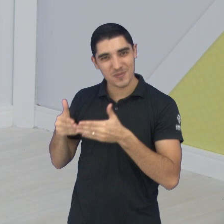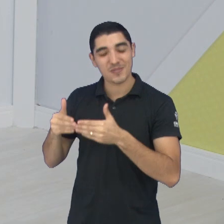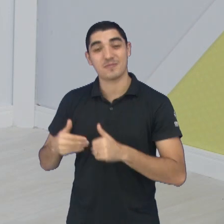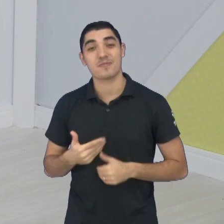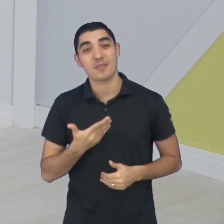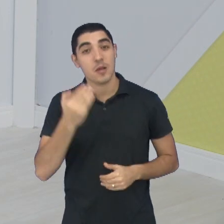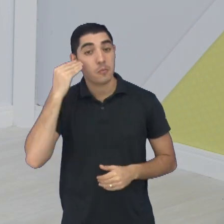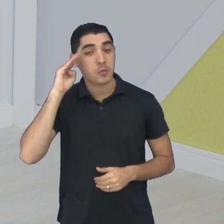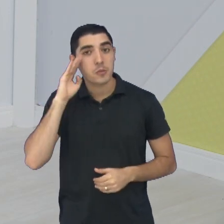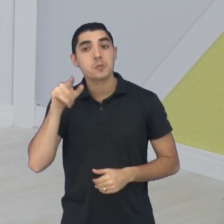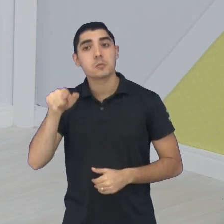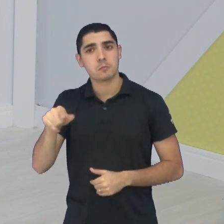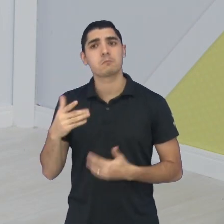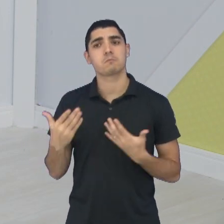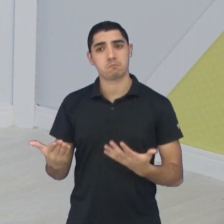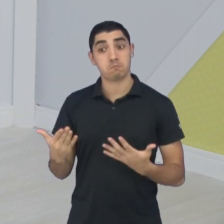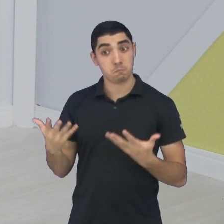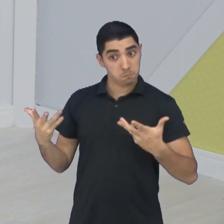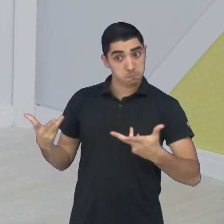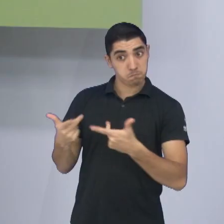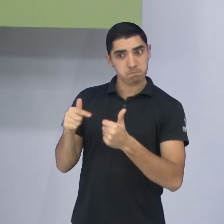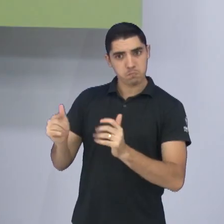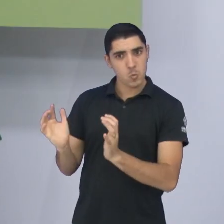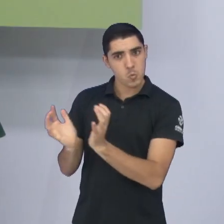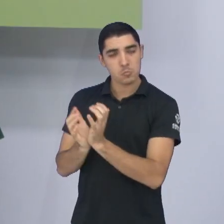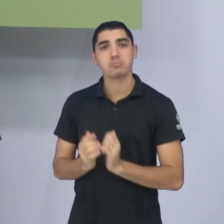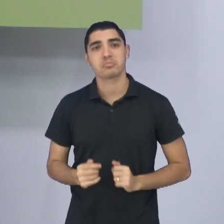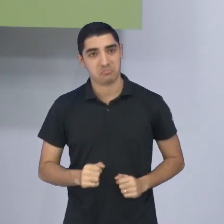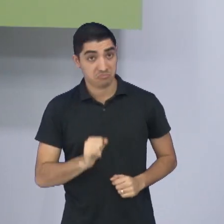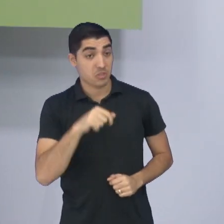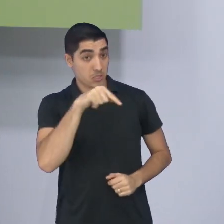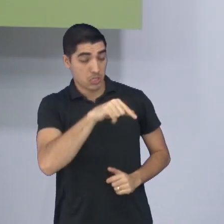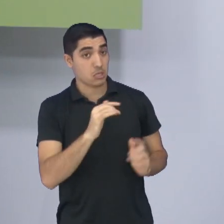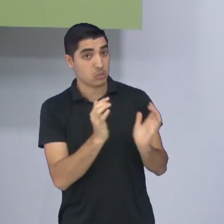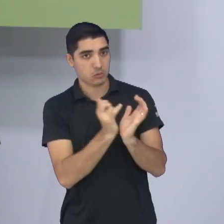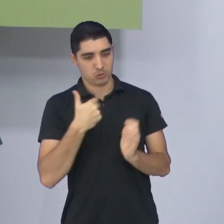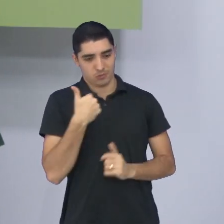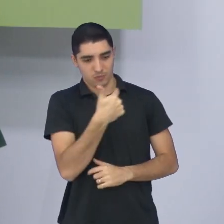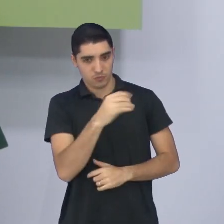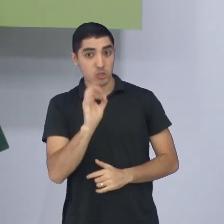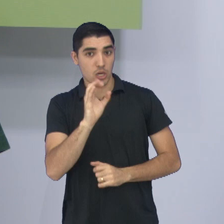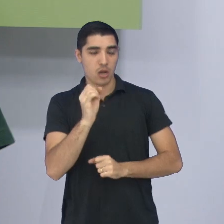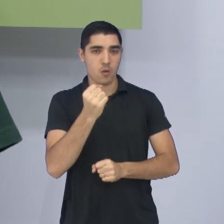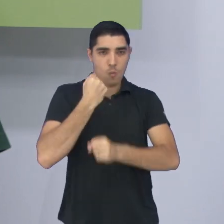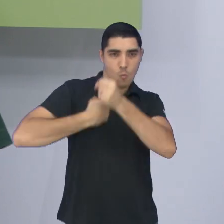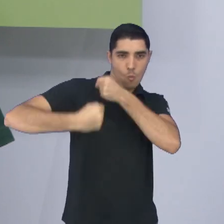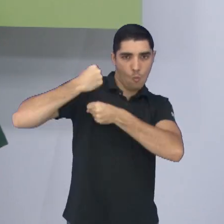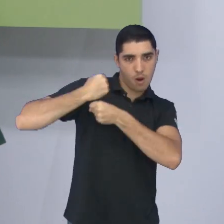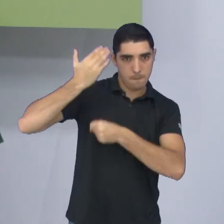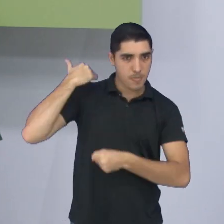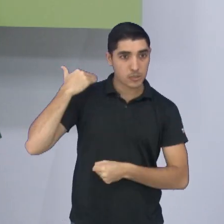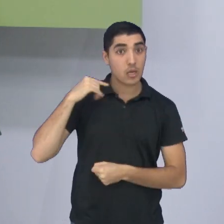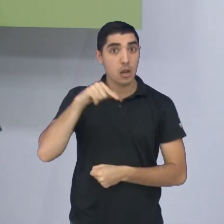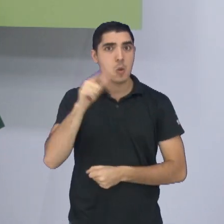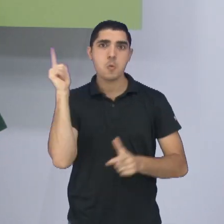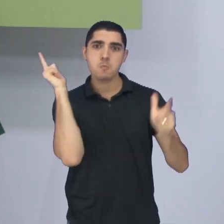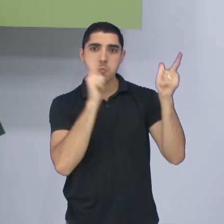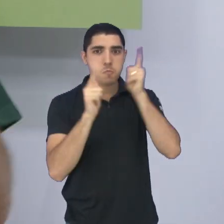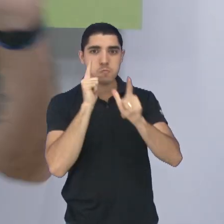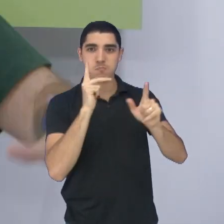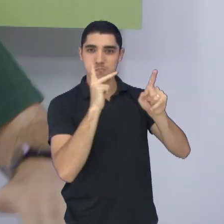esse time sub-20 é realmente um espetáculo, né? É, o time sub-20 que já desde o ano passado conquistou títulos, conquistou...